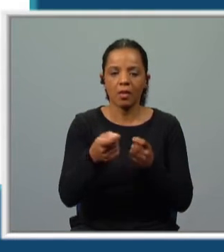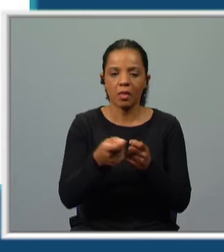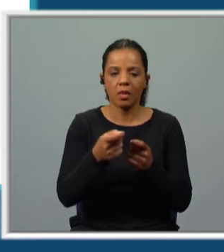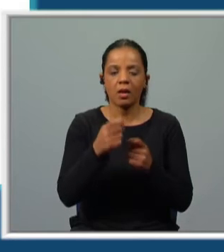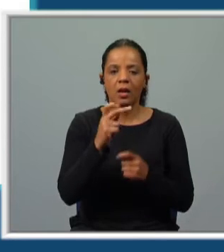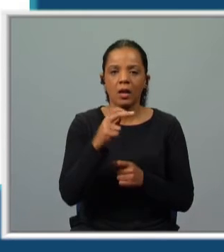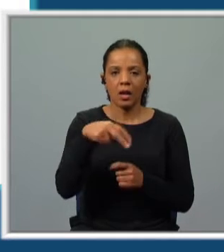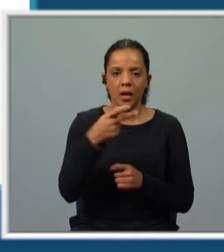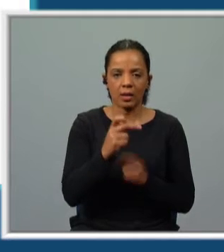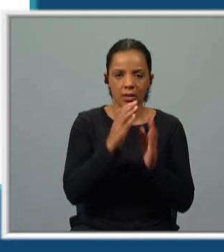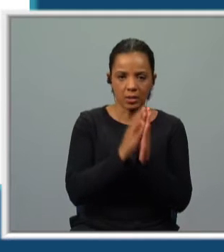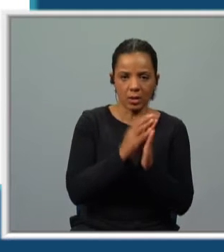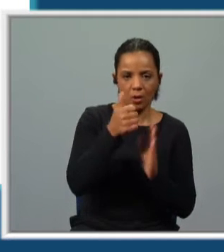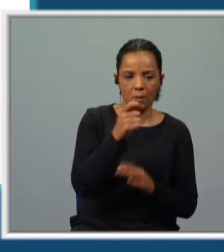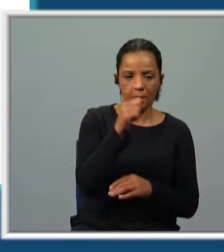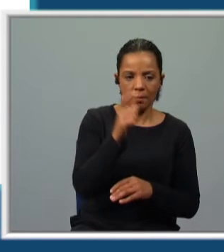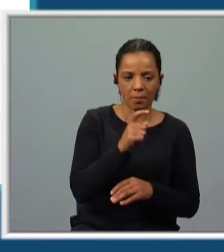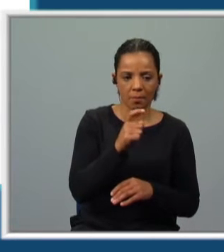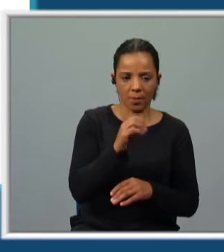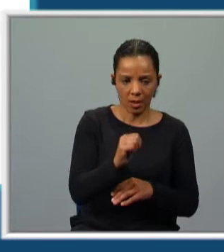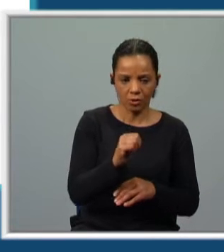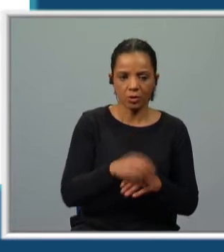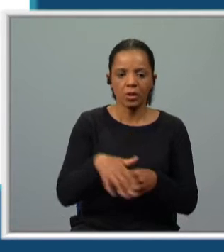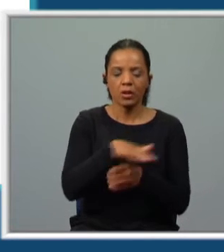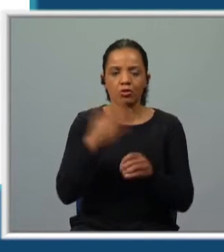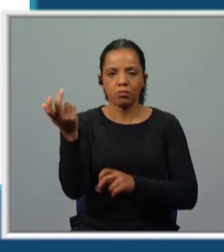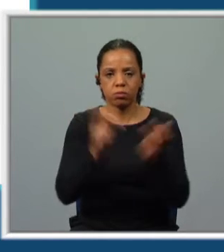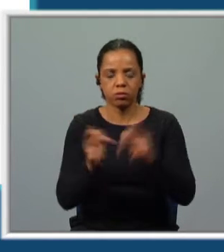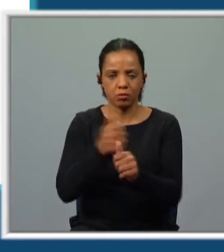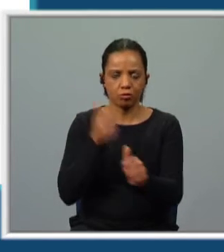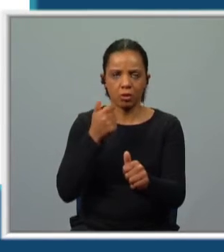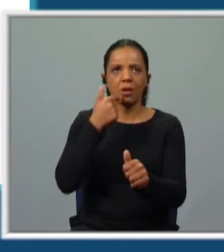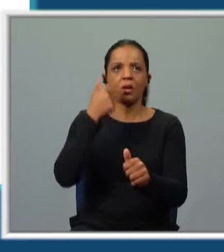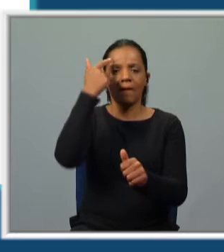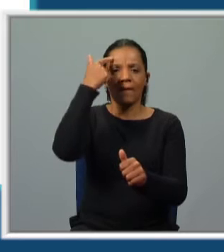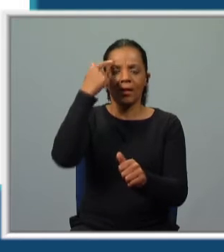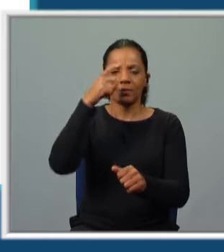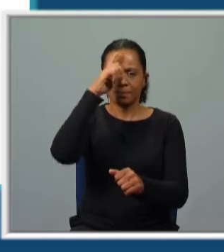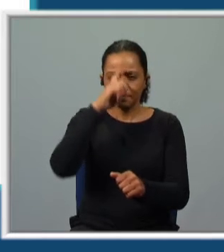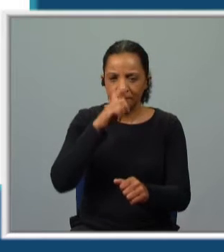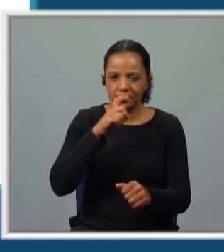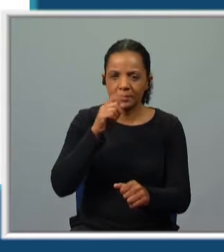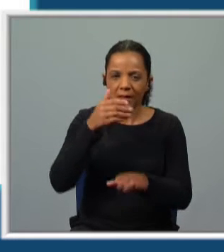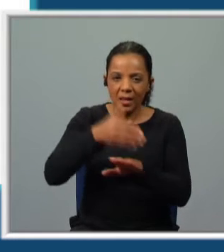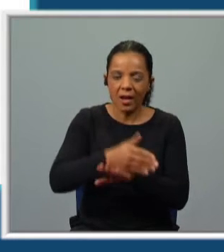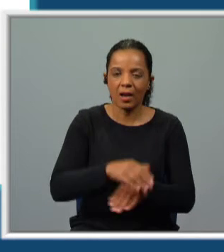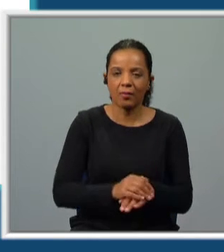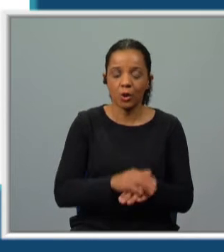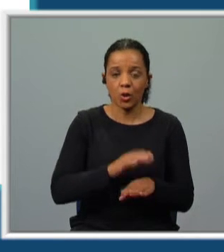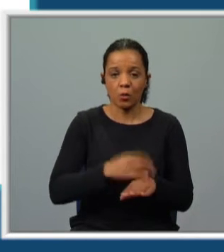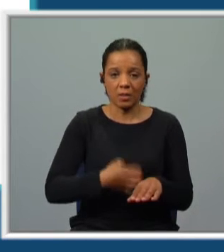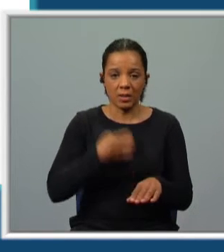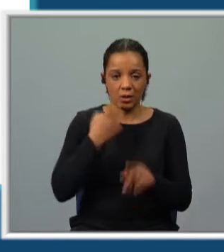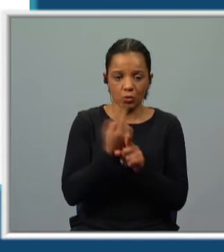de São Brás, de tantos distantes acontecimentos. E em mim acorda a lembrança daquele náufrago, que o meu entendimento e os meus